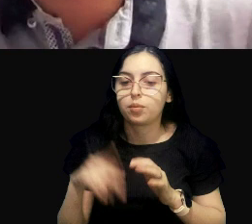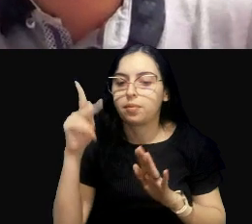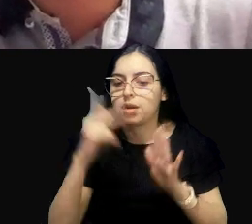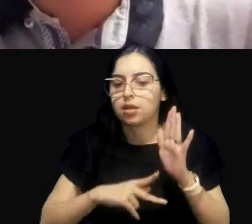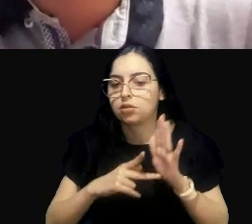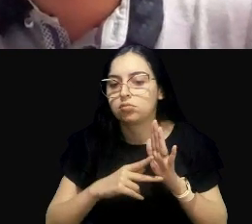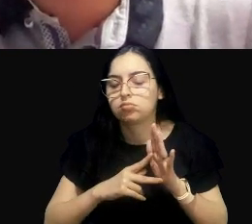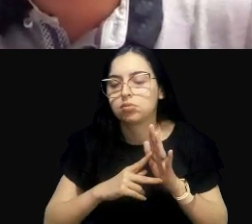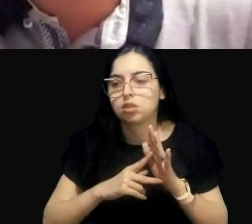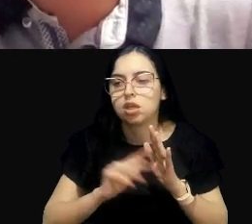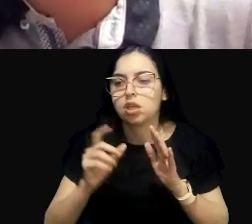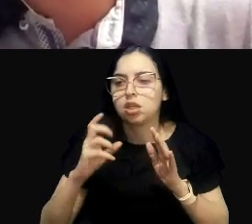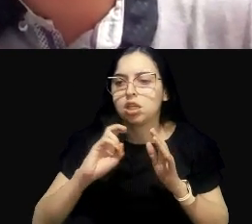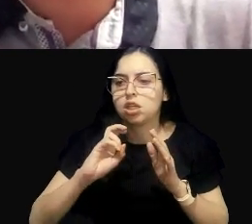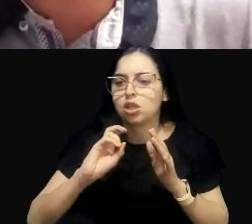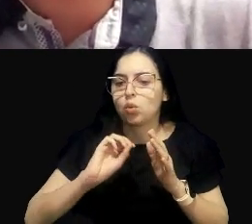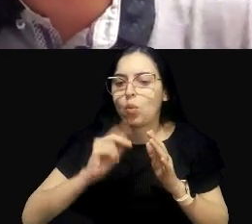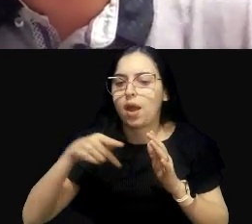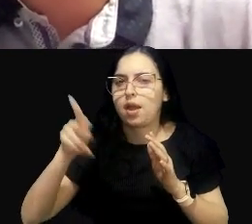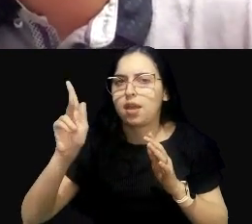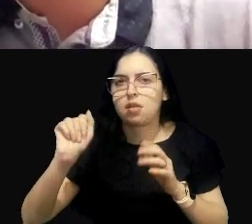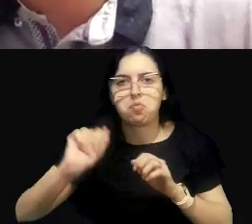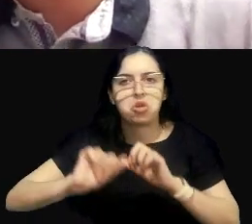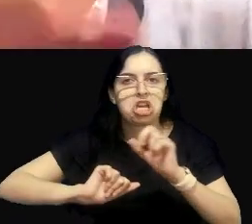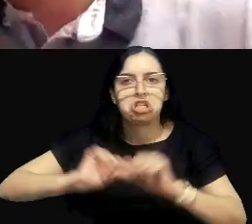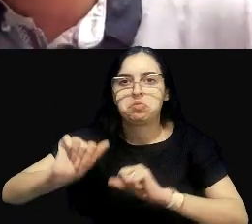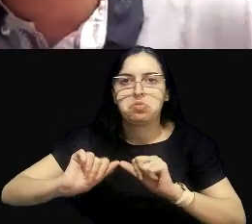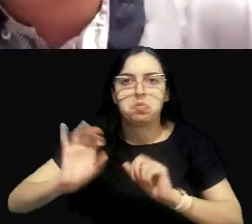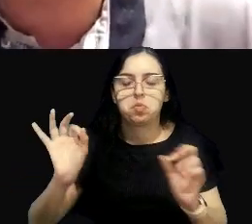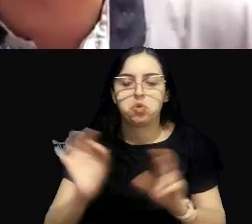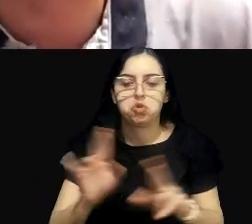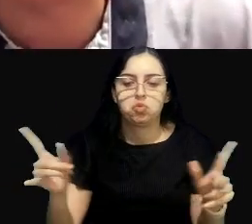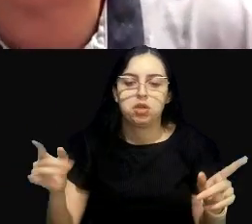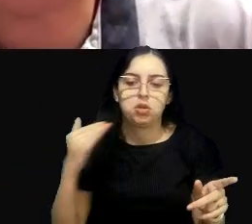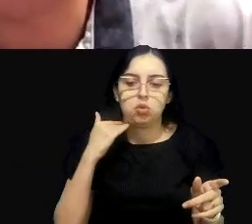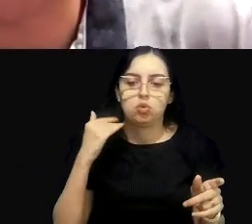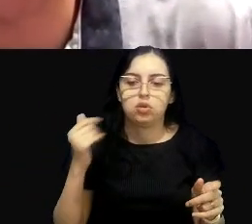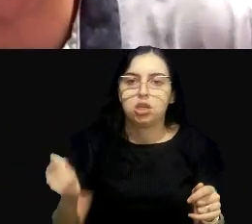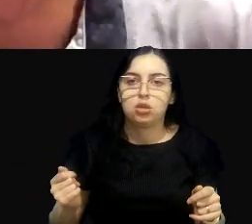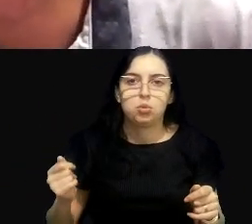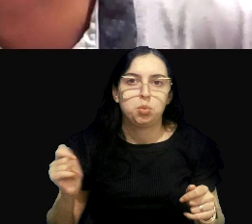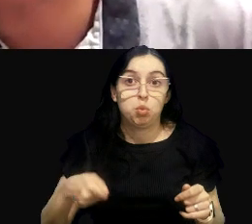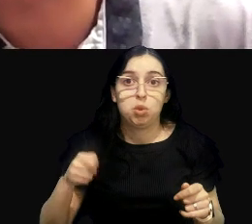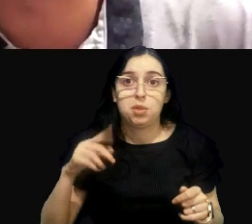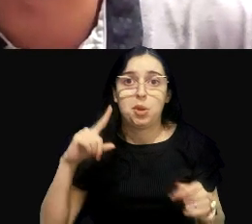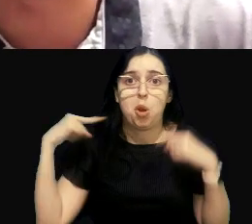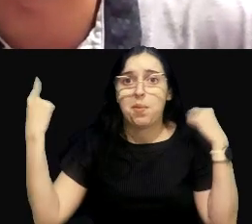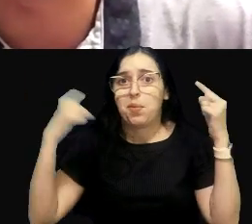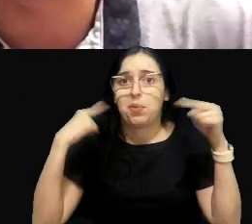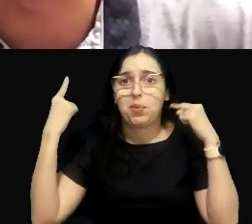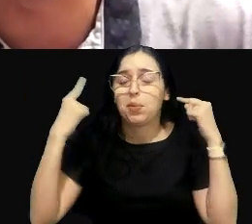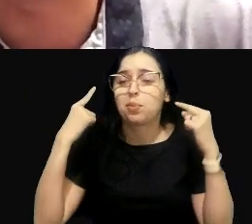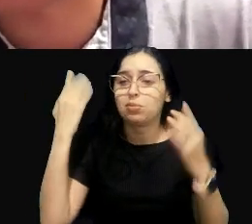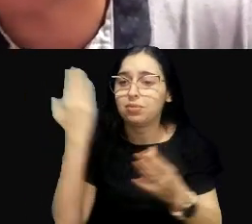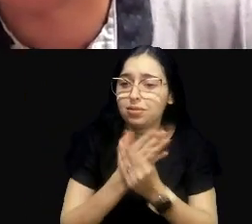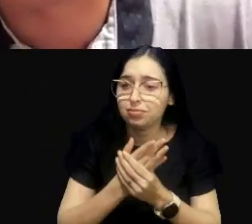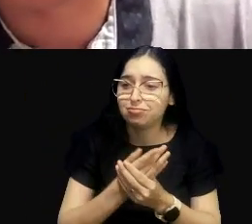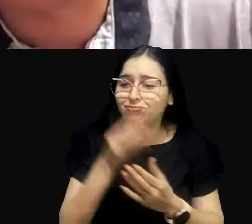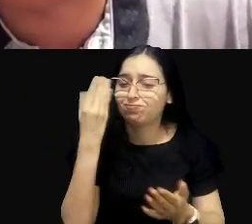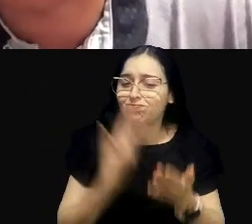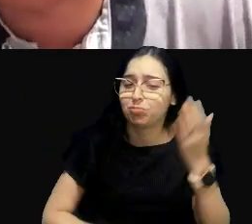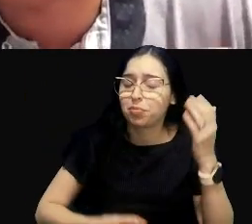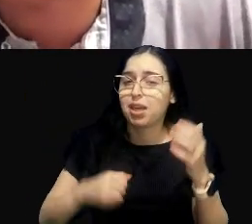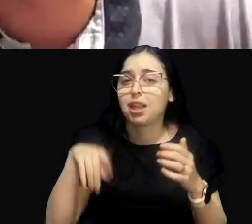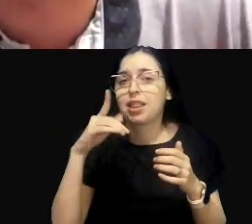cinco quilômetros longe, não, já é outro padrão, então os juízes vão ficar loucos fazendo apuração de dano se houver